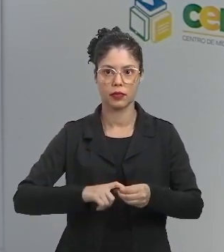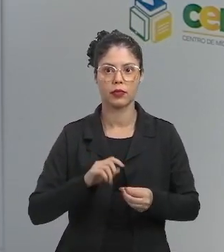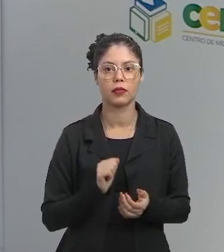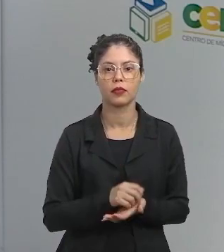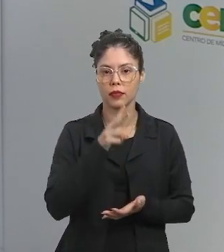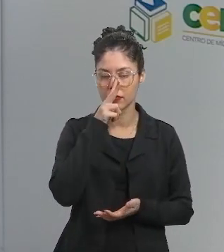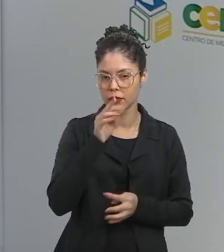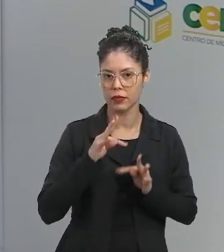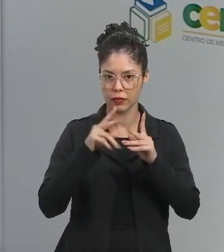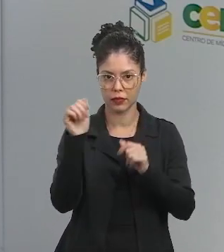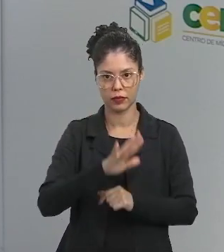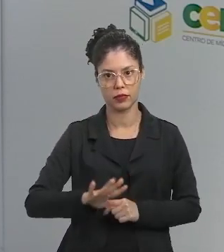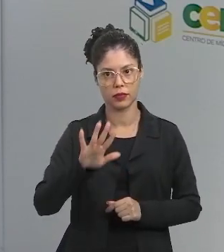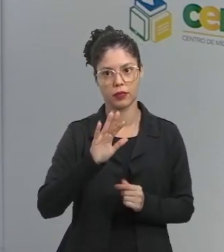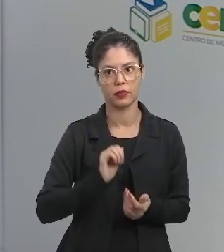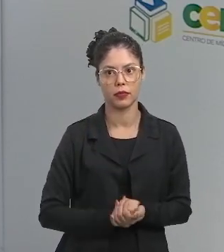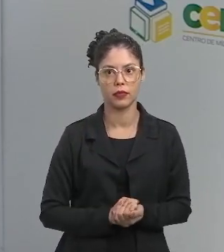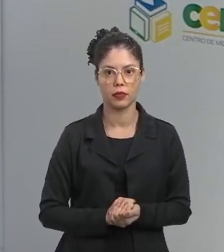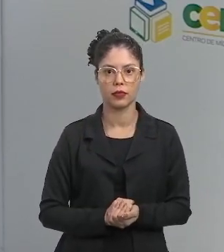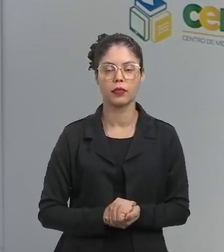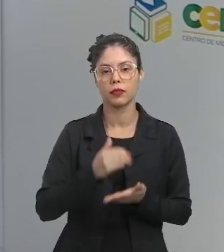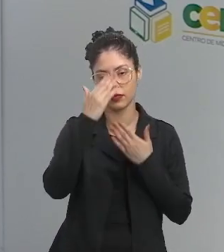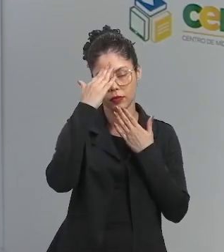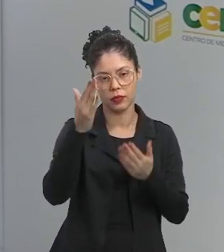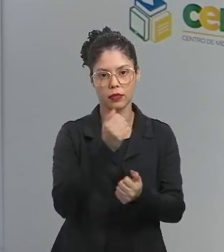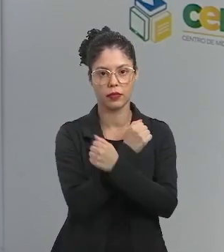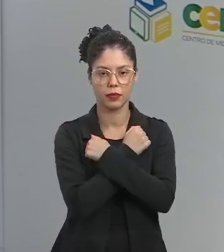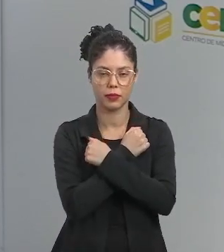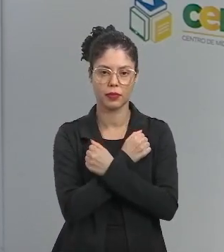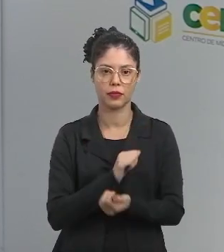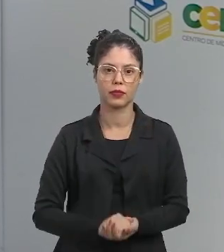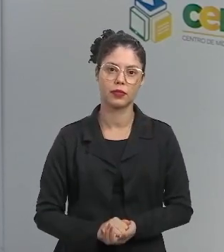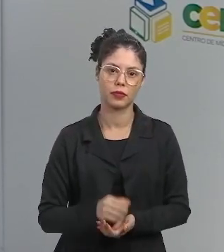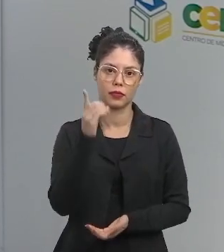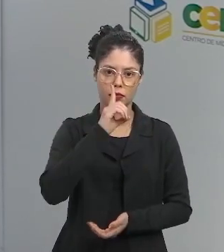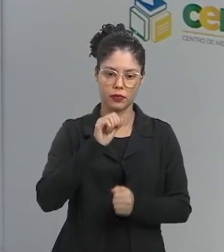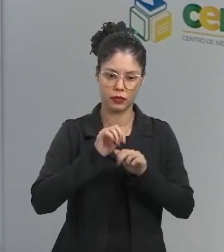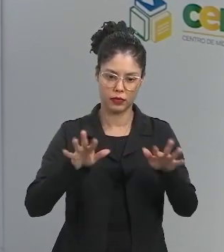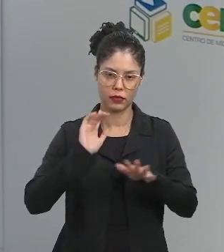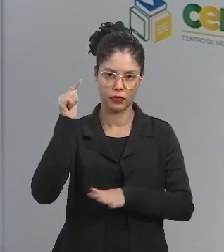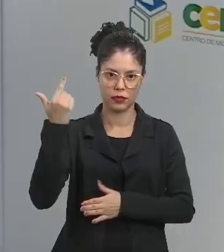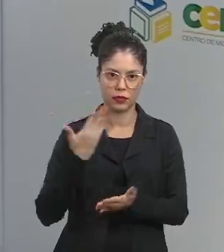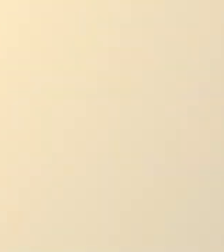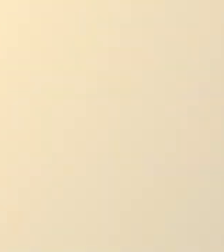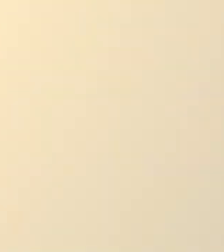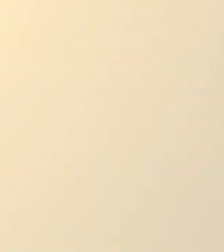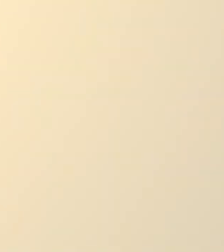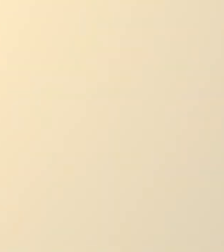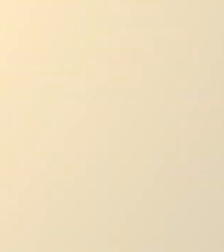com força total. Valeu, um abraço e fiquem com Deus. Até a próxima.